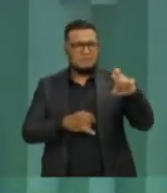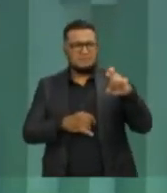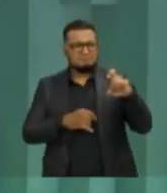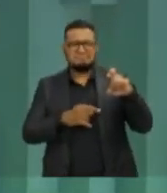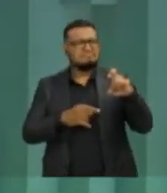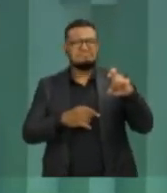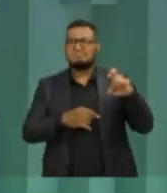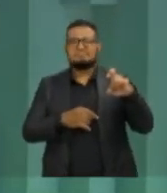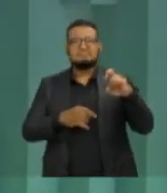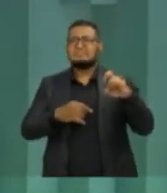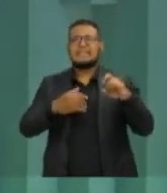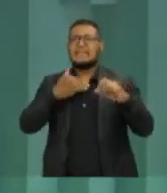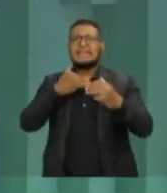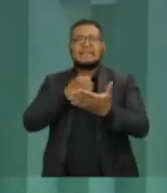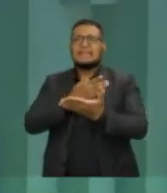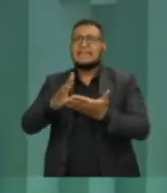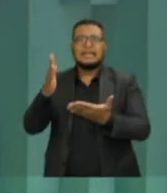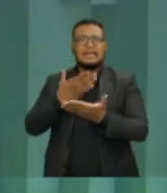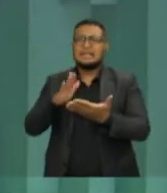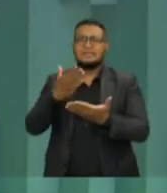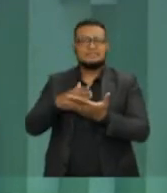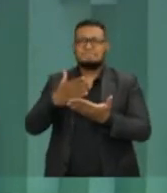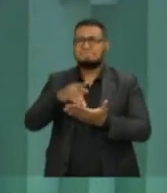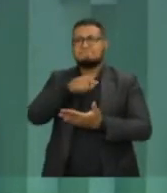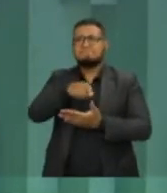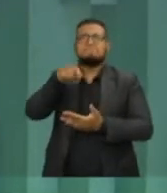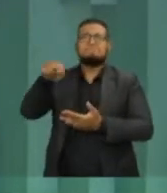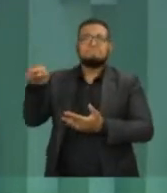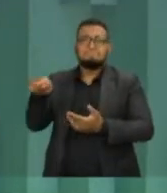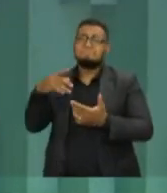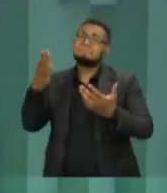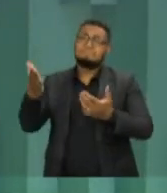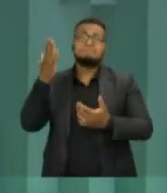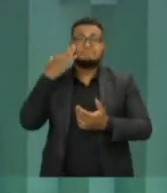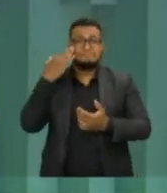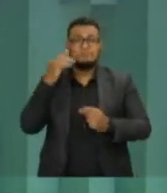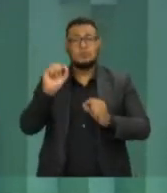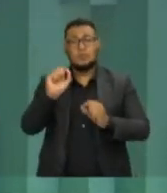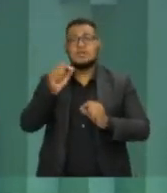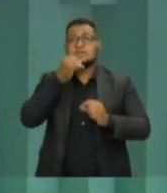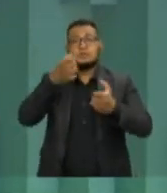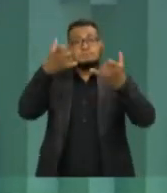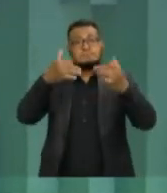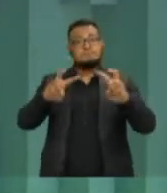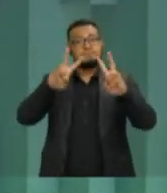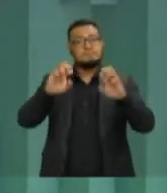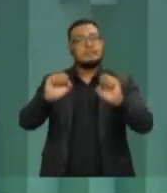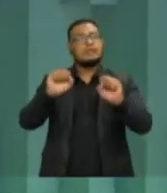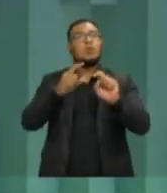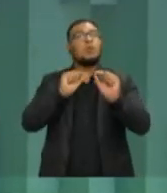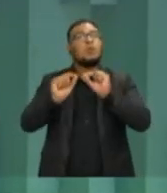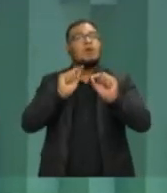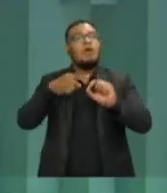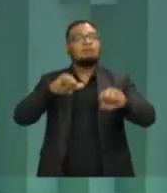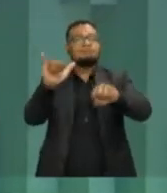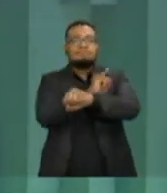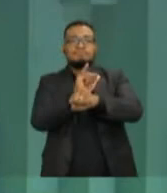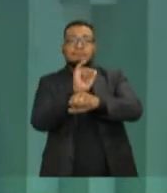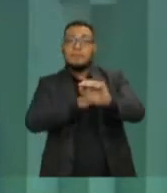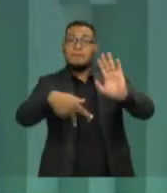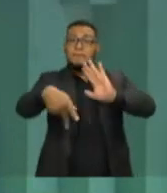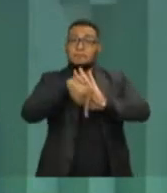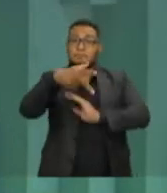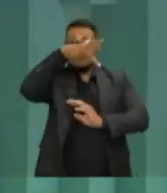igual ao que ele fala aqui do microcrédito. Os dois convivem naturalmente, eu estou falando de um sistema próprio da Prefeitura de Vitória, com